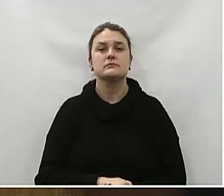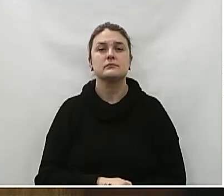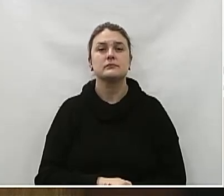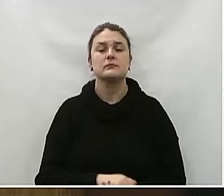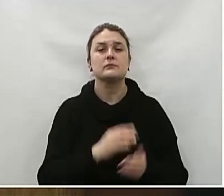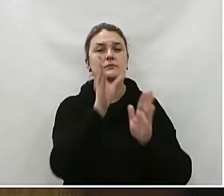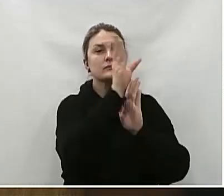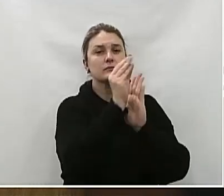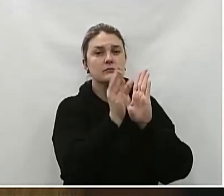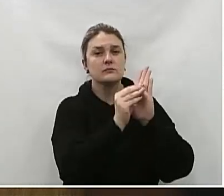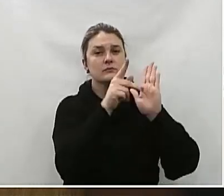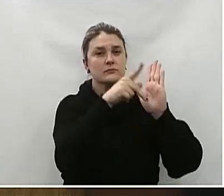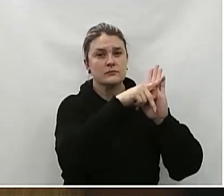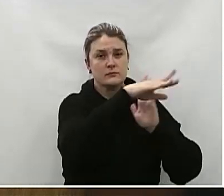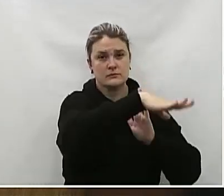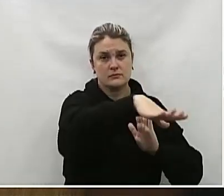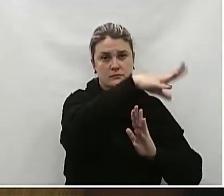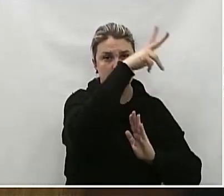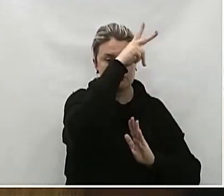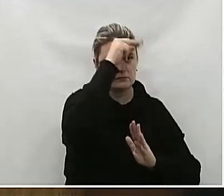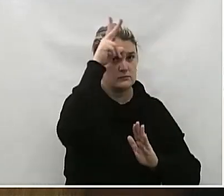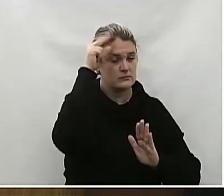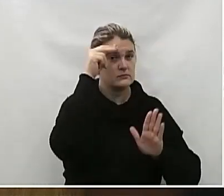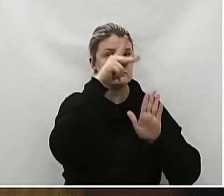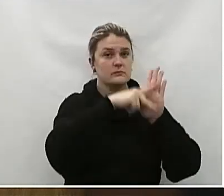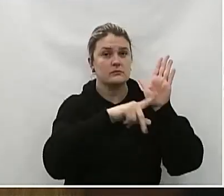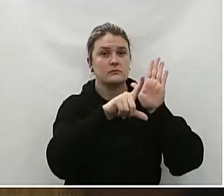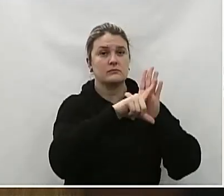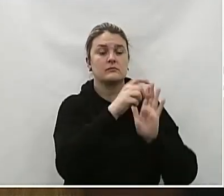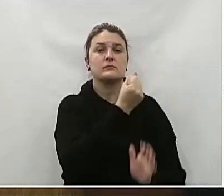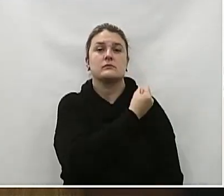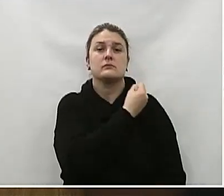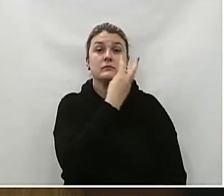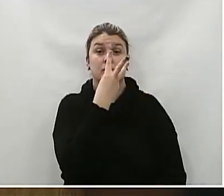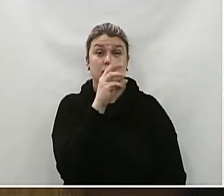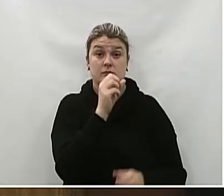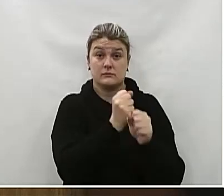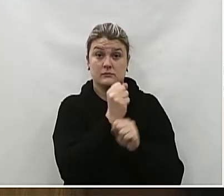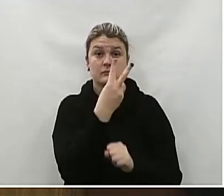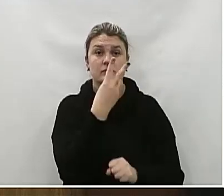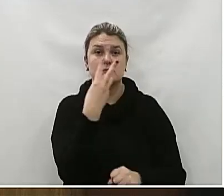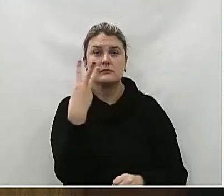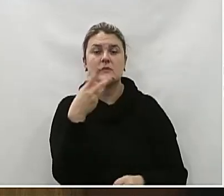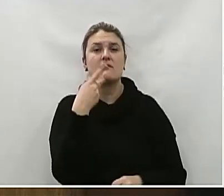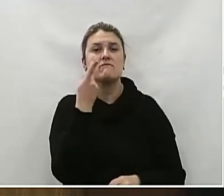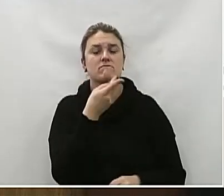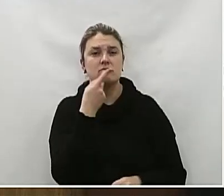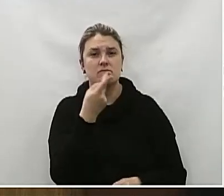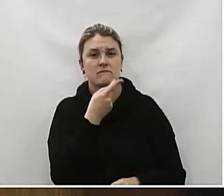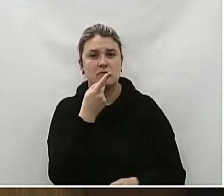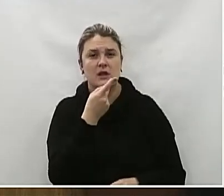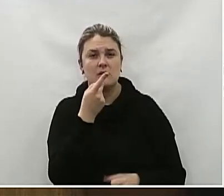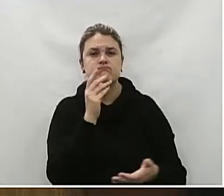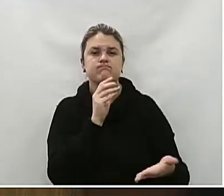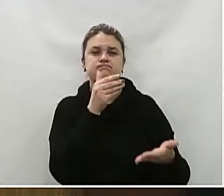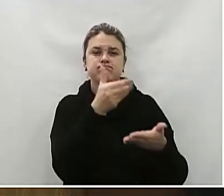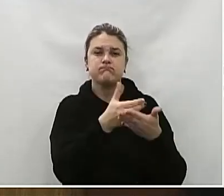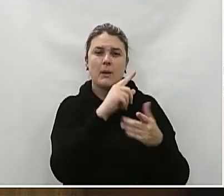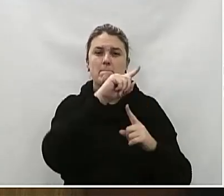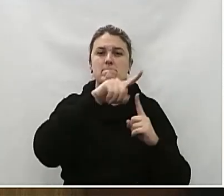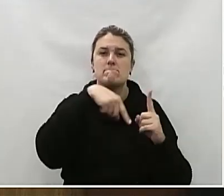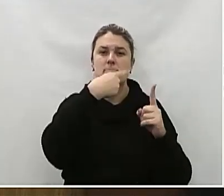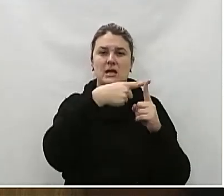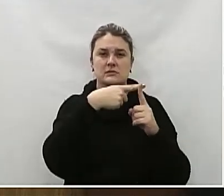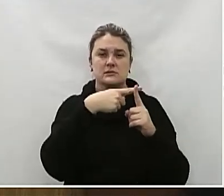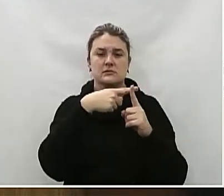Matéria do Executivo Projeto de lei ordinária de número 30 de 2023 E dispõe sobre crédito suplementar